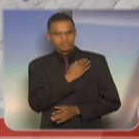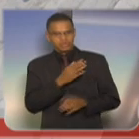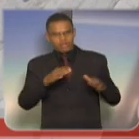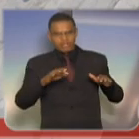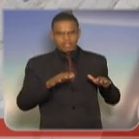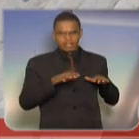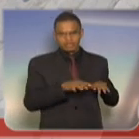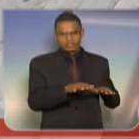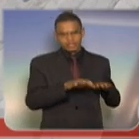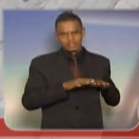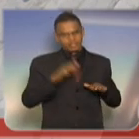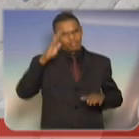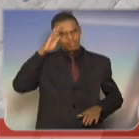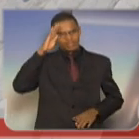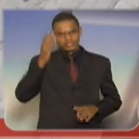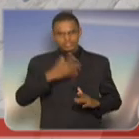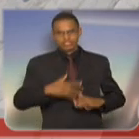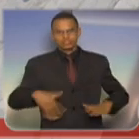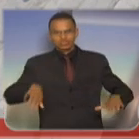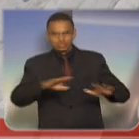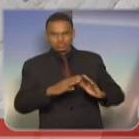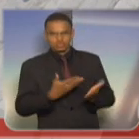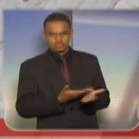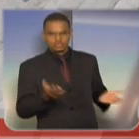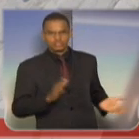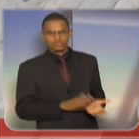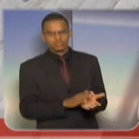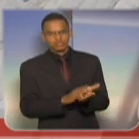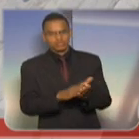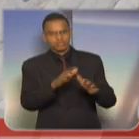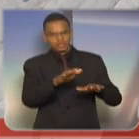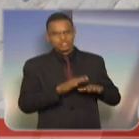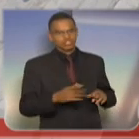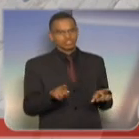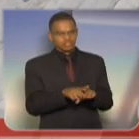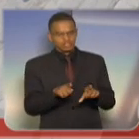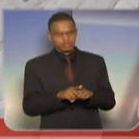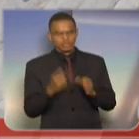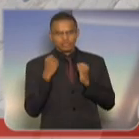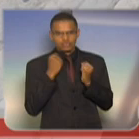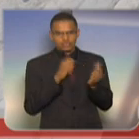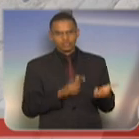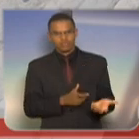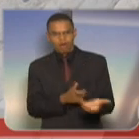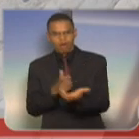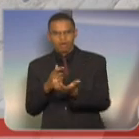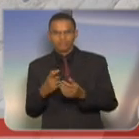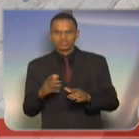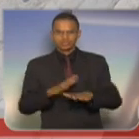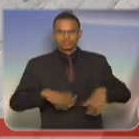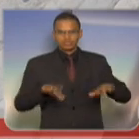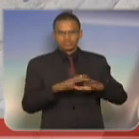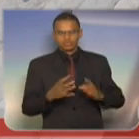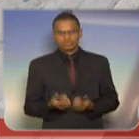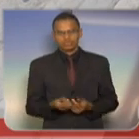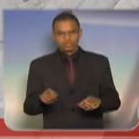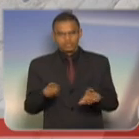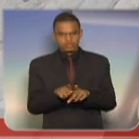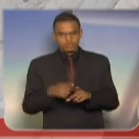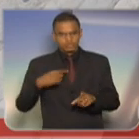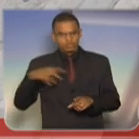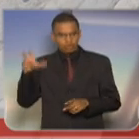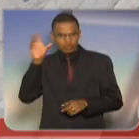gente incomoda muita gente. Parabéns aos militares, não só do Exército, das Forças Armadas, pelo que têm desenvolvido. Eu ouvi atentamente minha